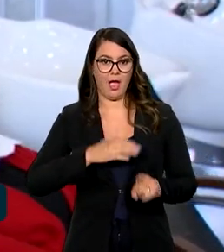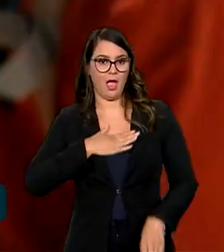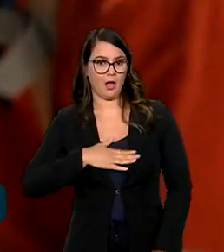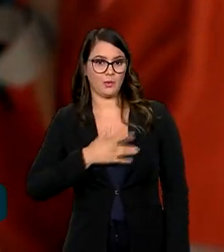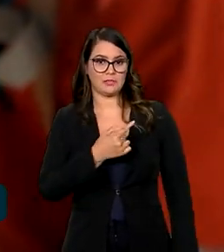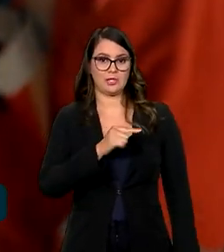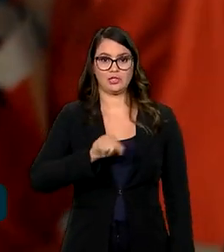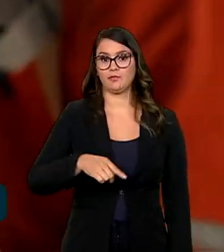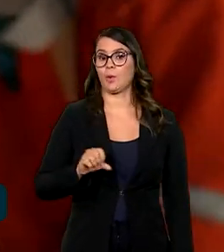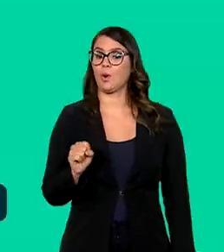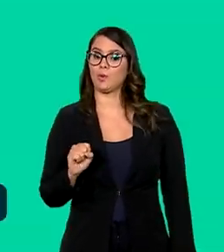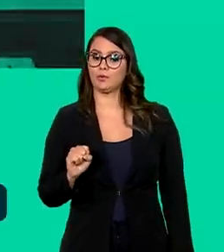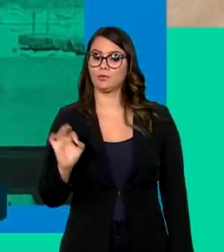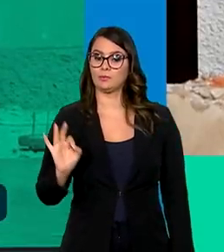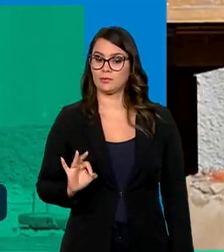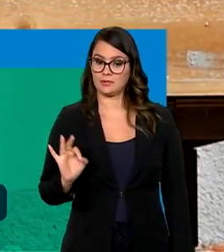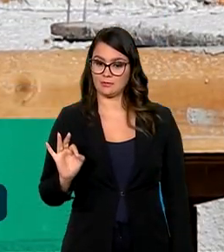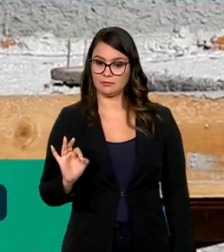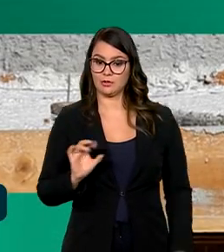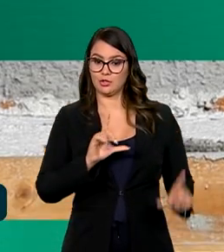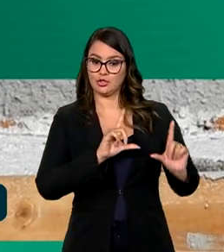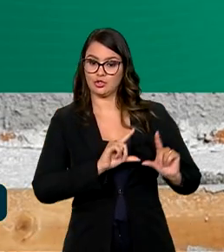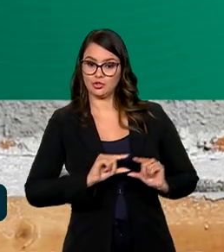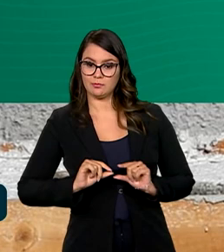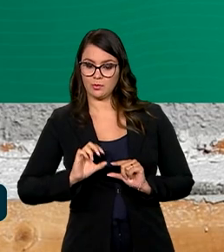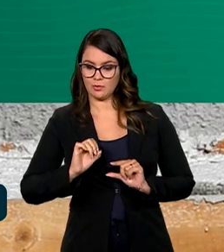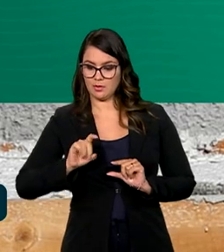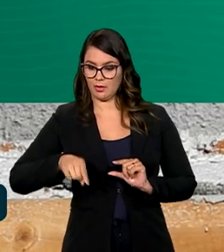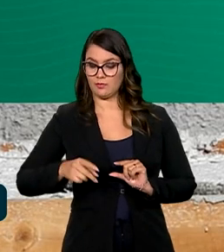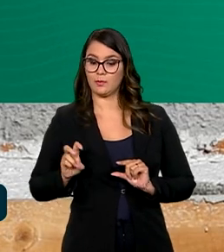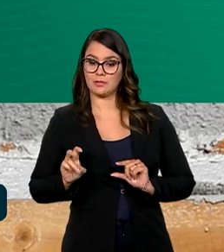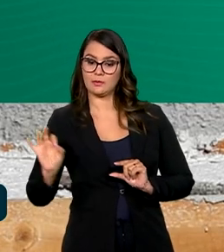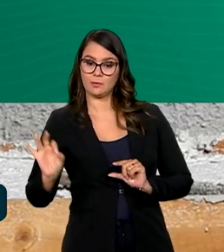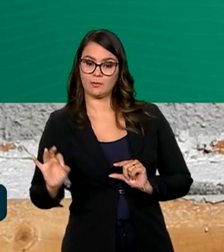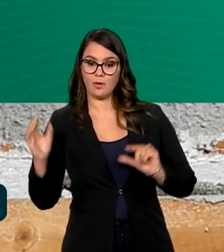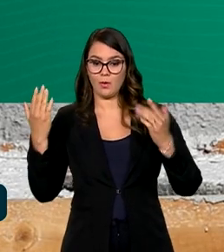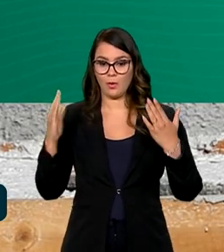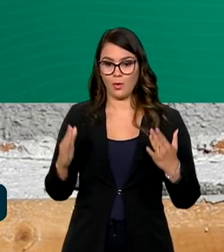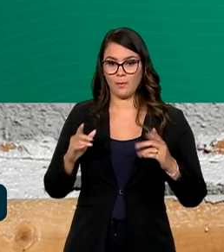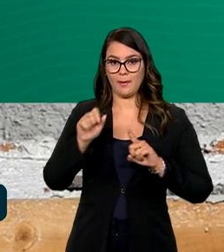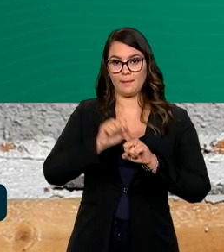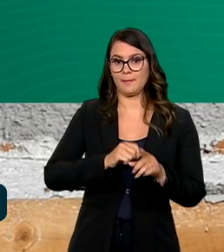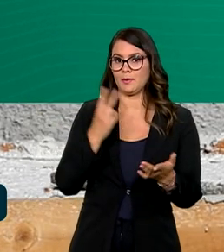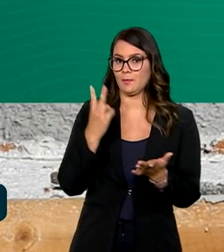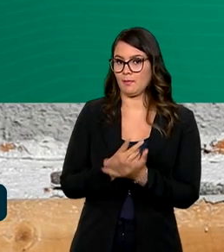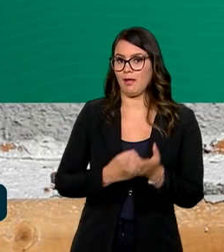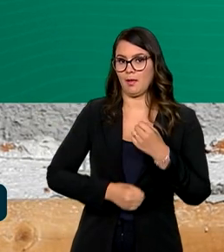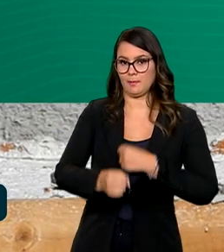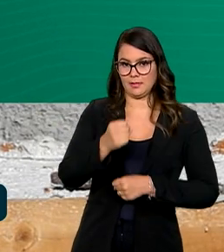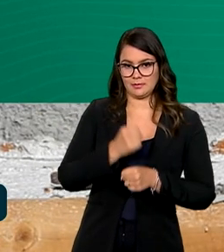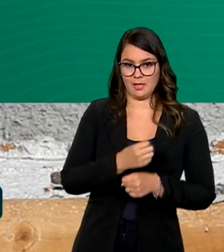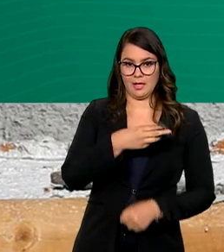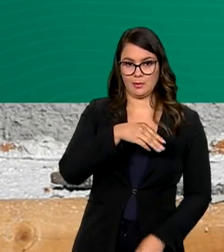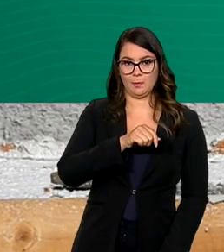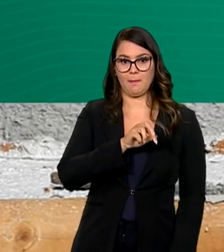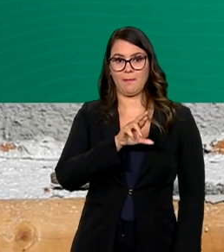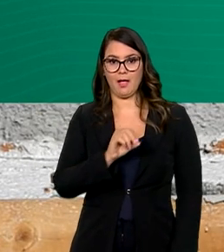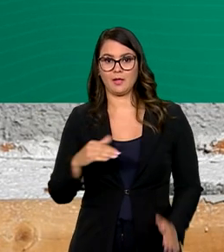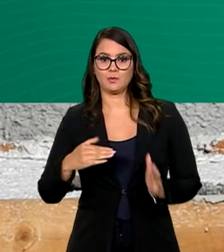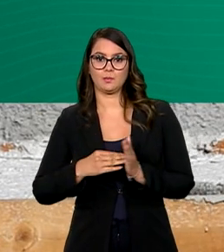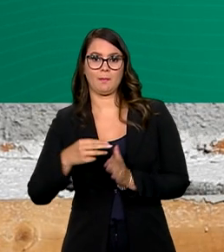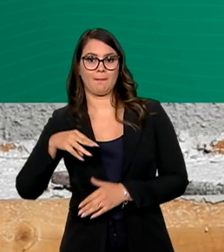,8%. Uma queda de meio ponto percentual em relação ao período anterior, de março a maio de